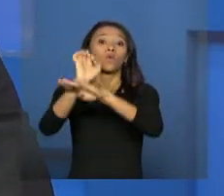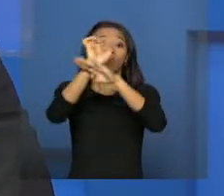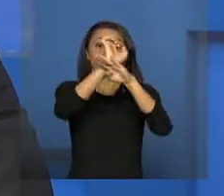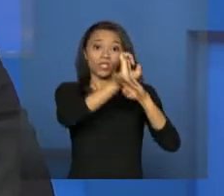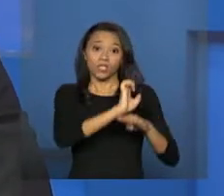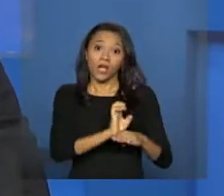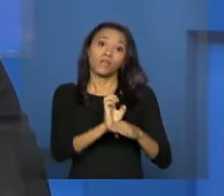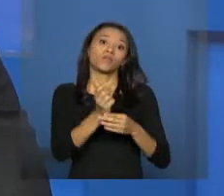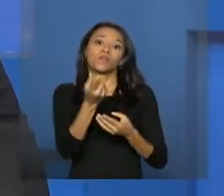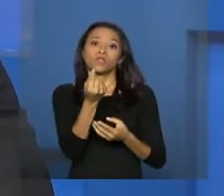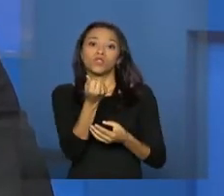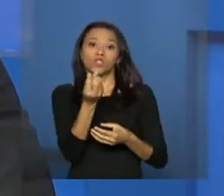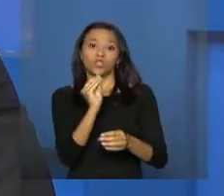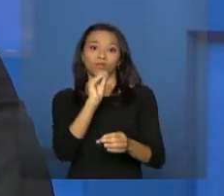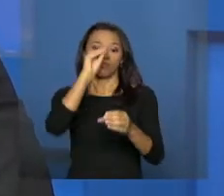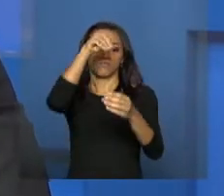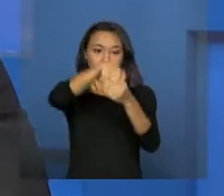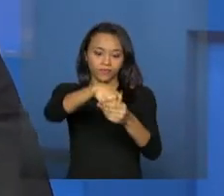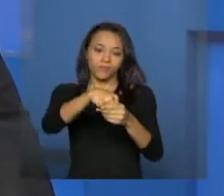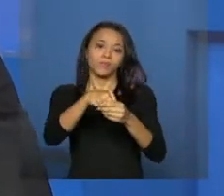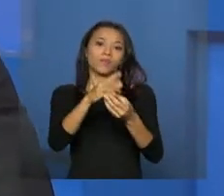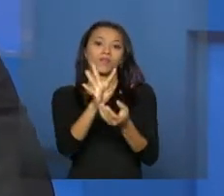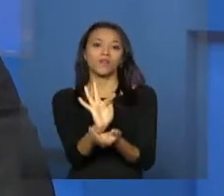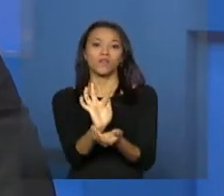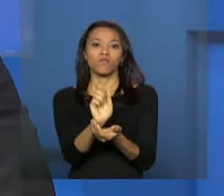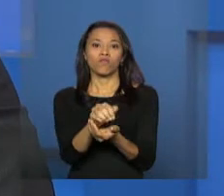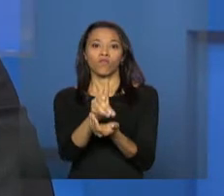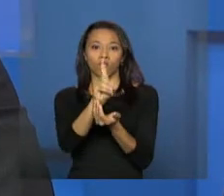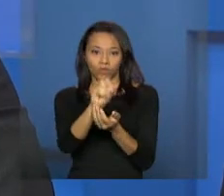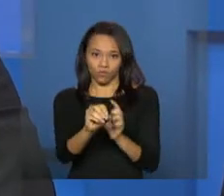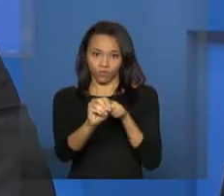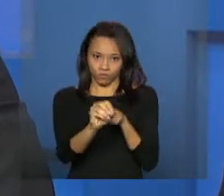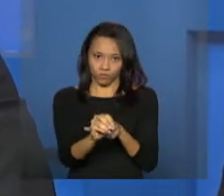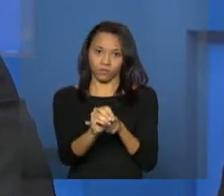ou estaduais recursos de forma simplificada.